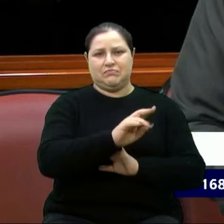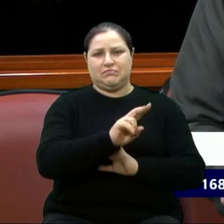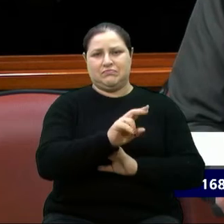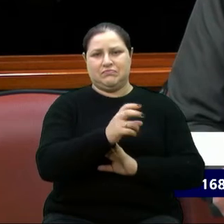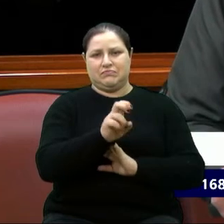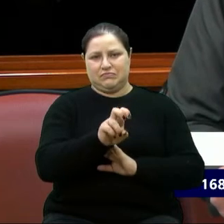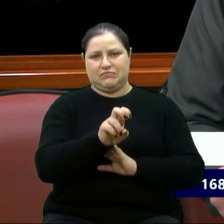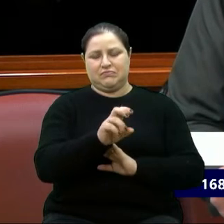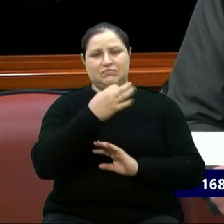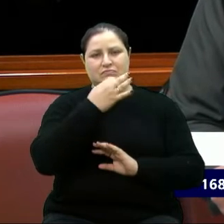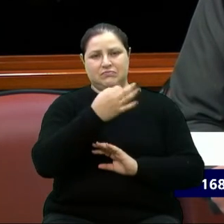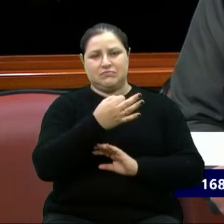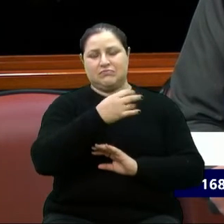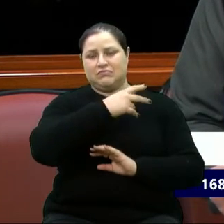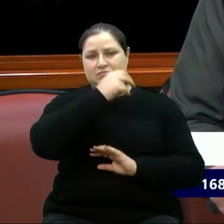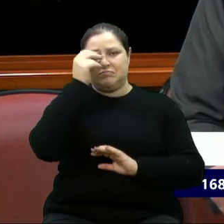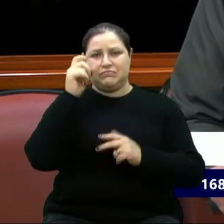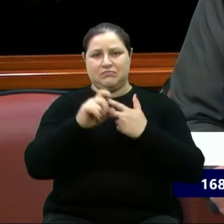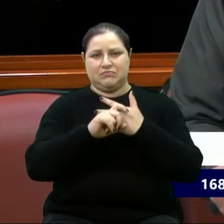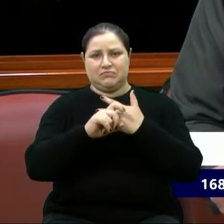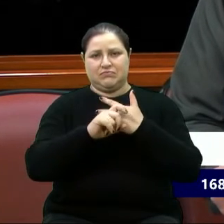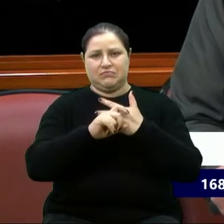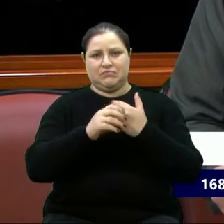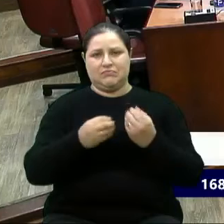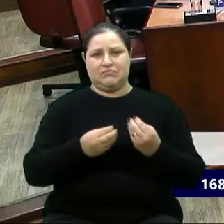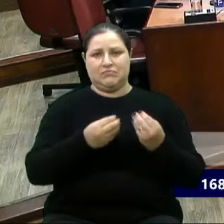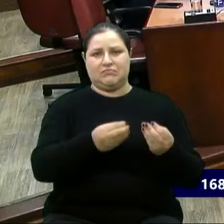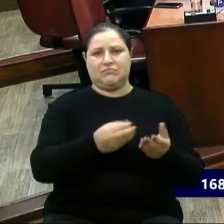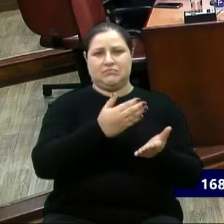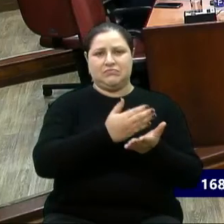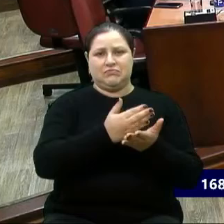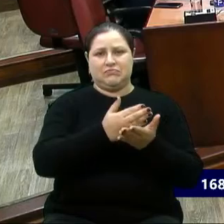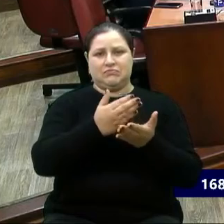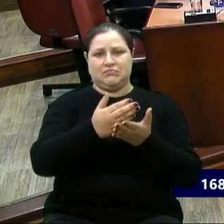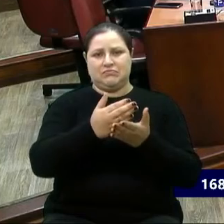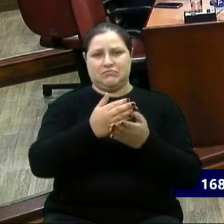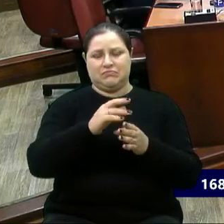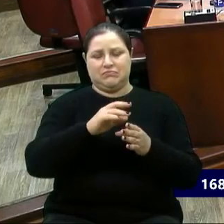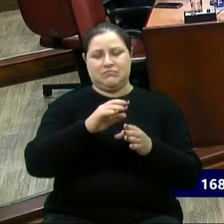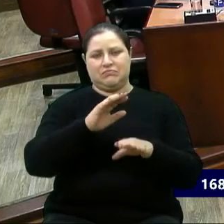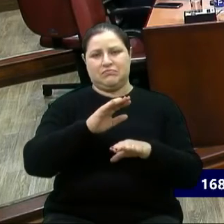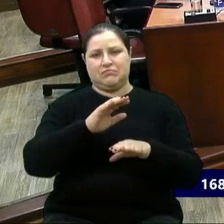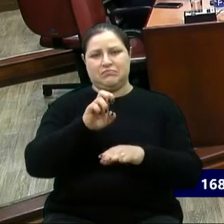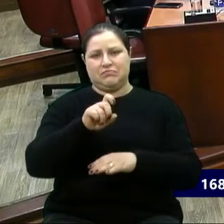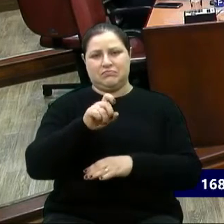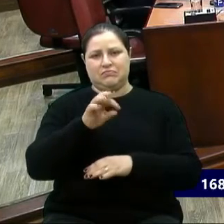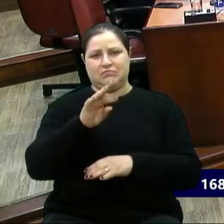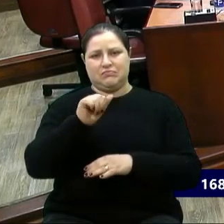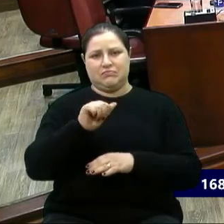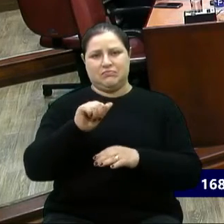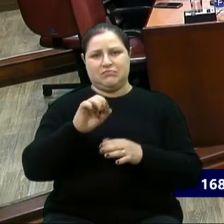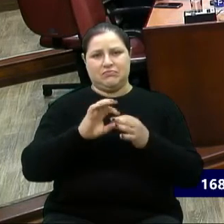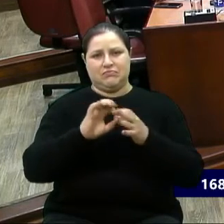Poder Executivo Municipal a disponibilização de parcela extra da autonomia financeira às escolas da rede